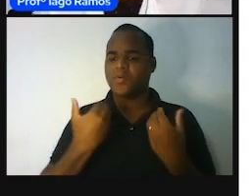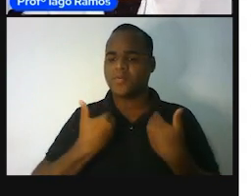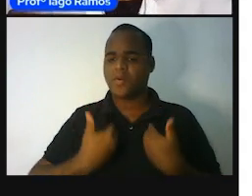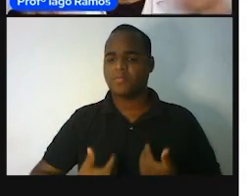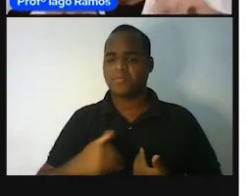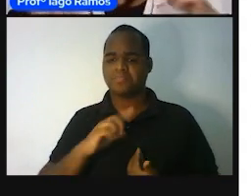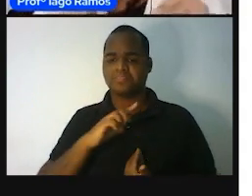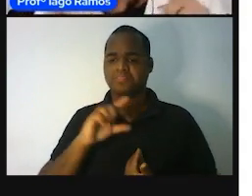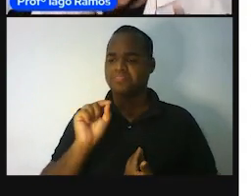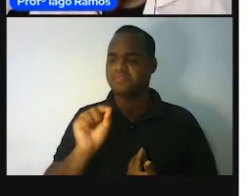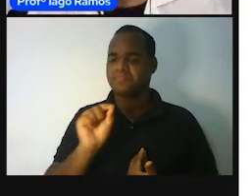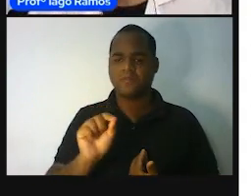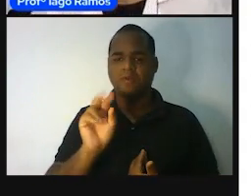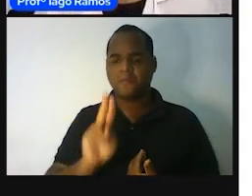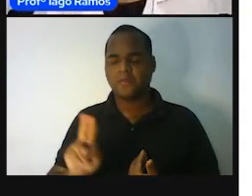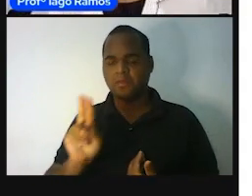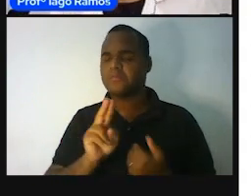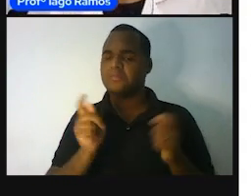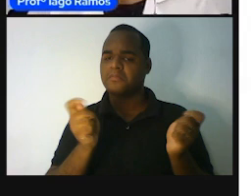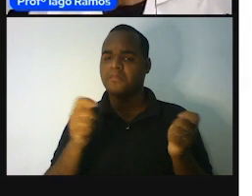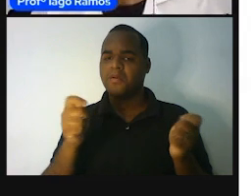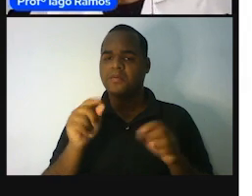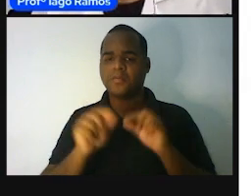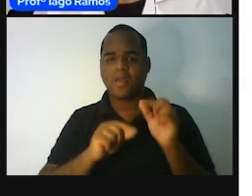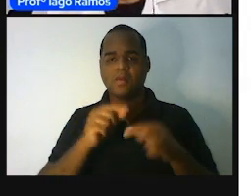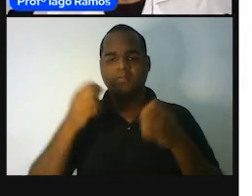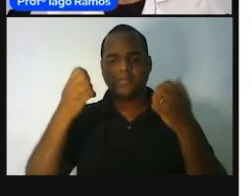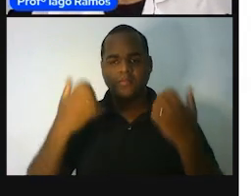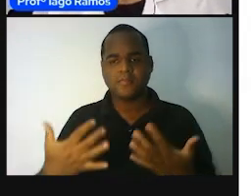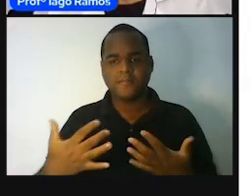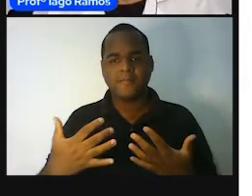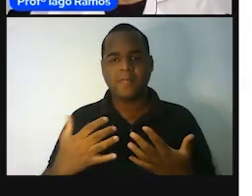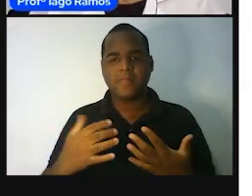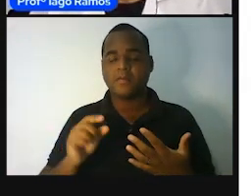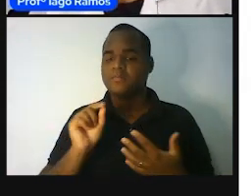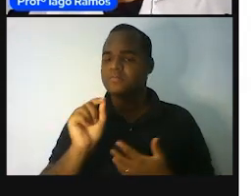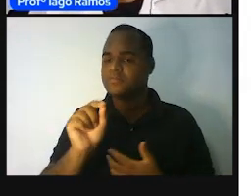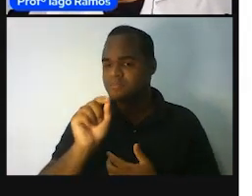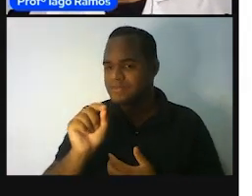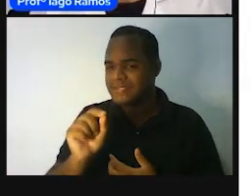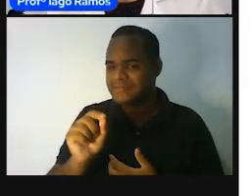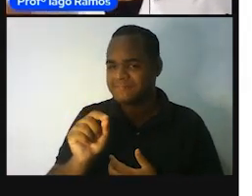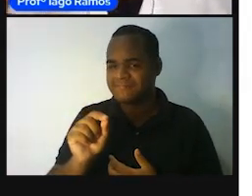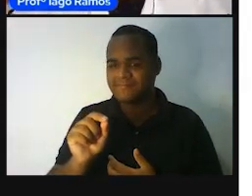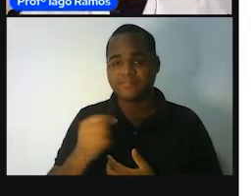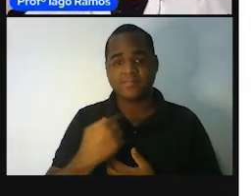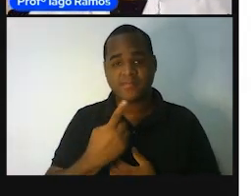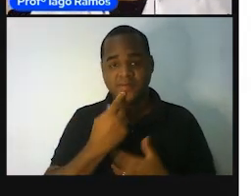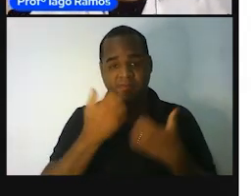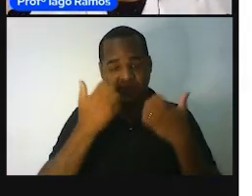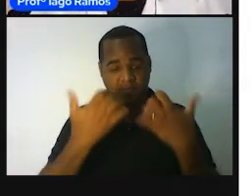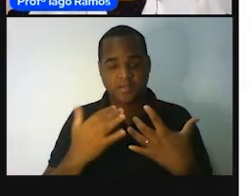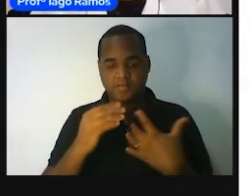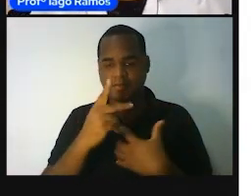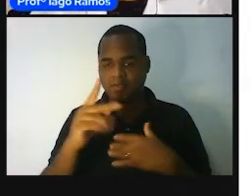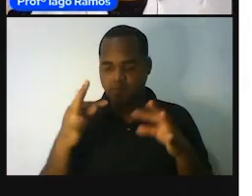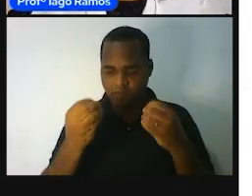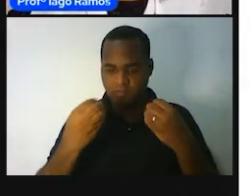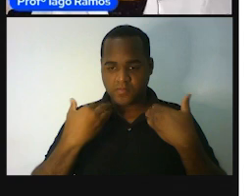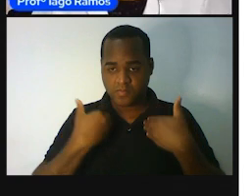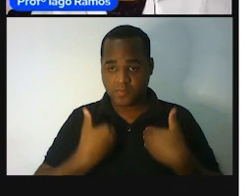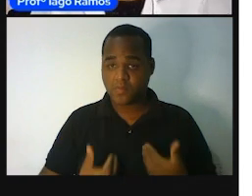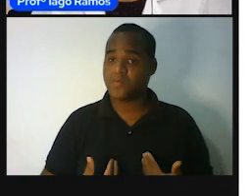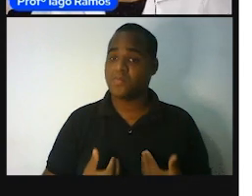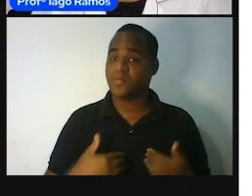essa medida, eu vou te dizer qual é o mesmo momento, aliás, qual membro do nosso corpo é